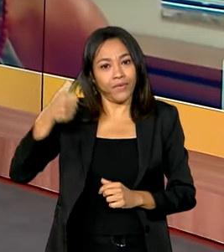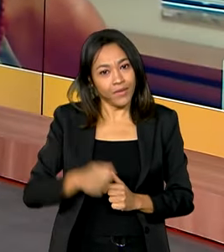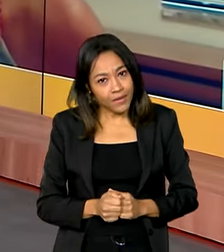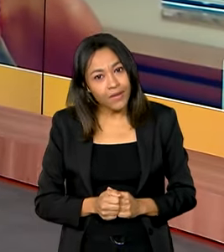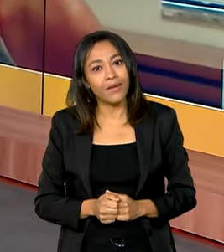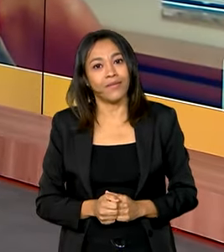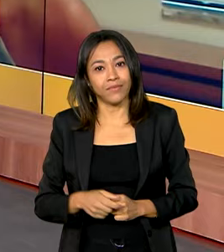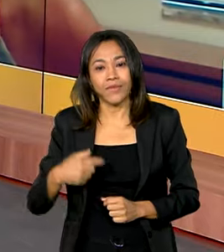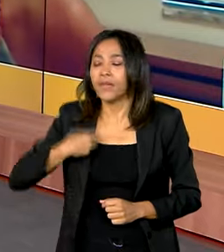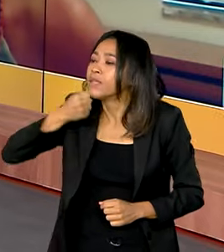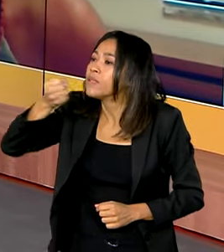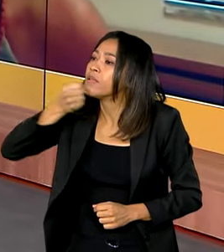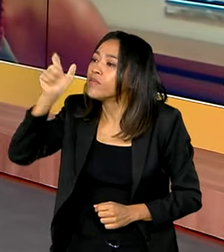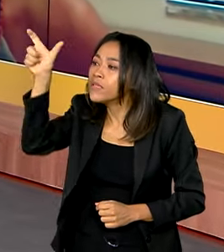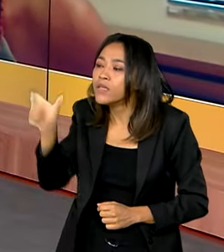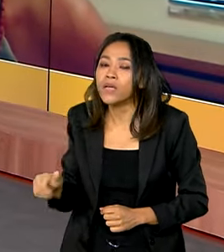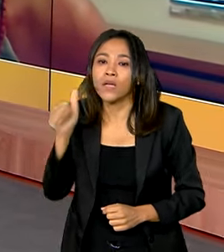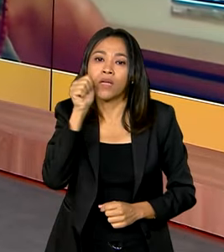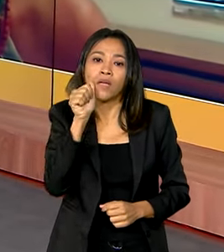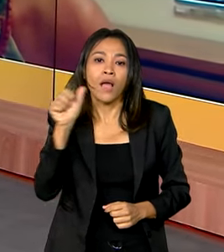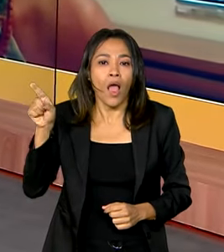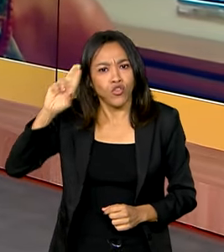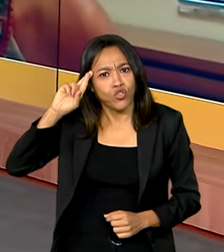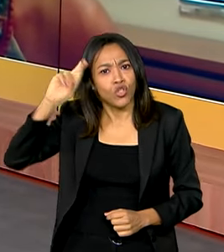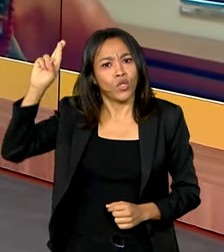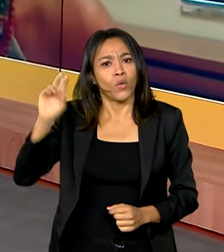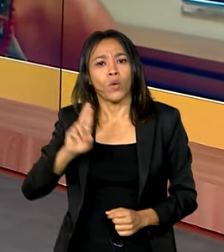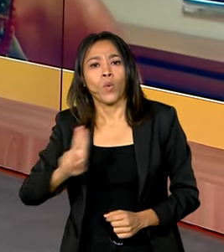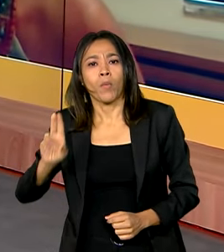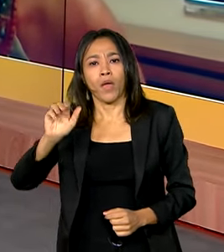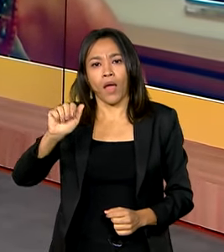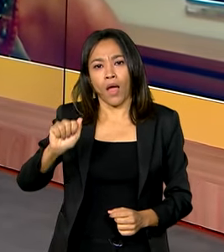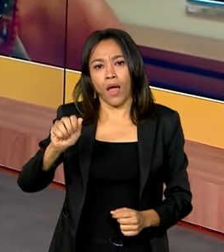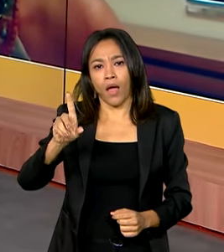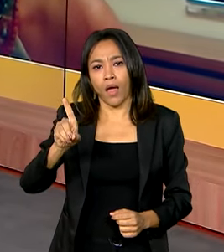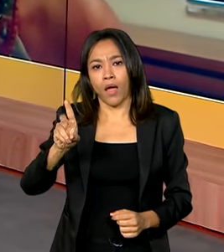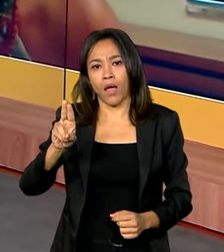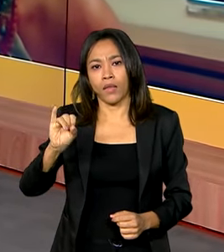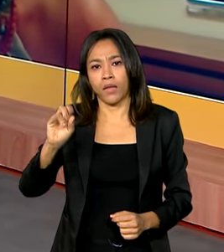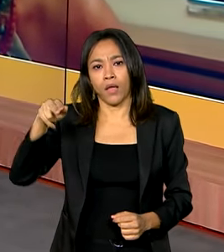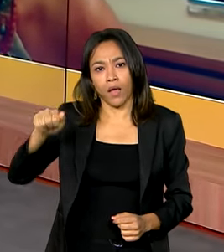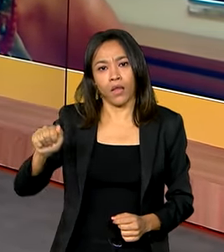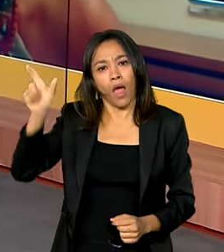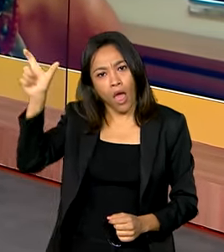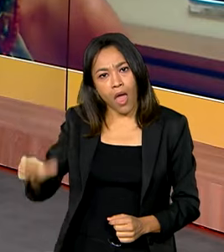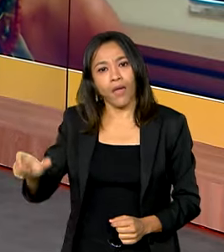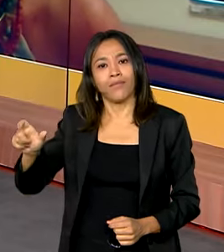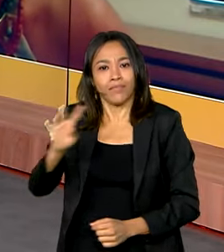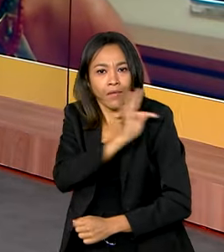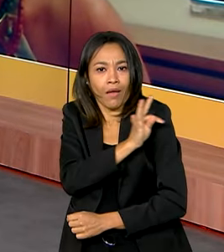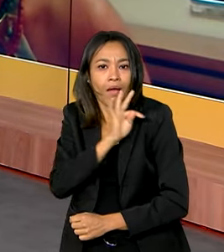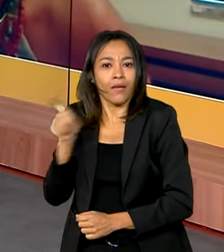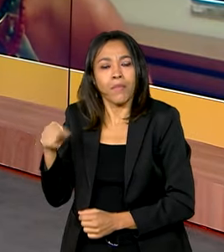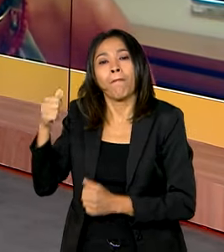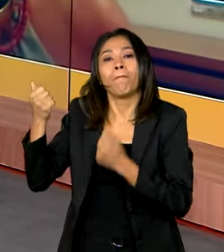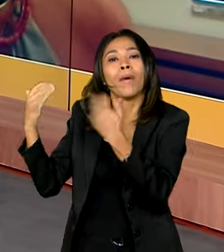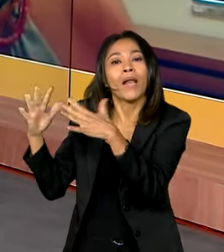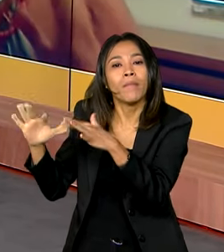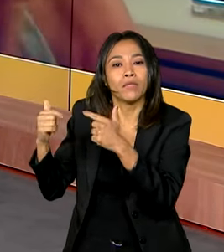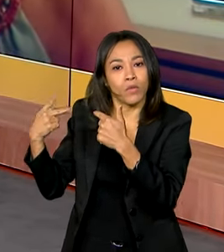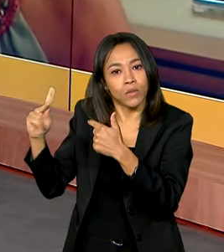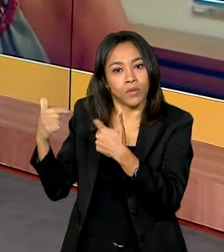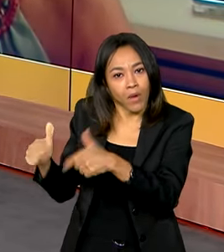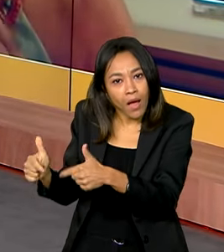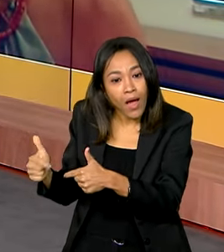excelente. Eu entrevistei, então, a Adriana Lins, ela que é diretora técnica da companhia da CBTU. Parabéns pelo trabalho, por